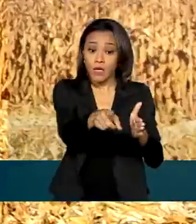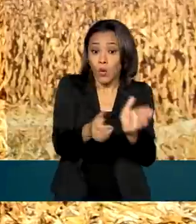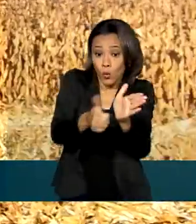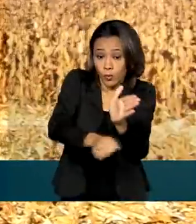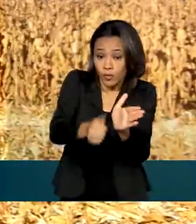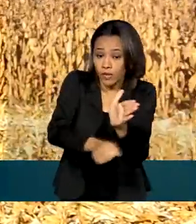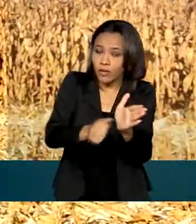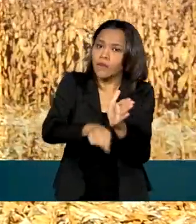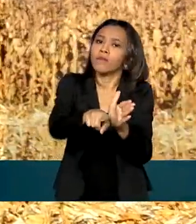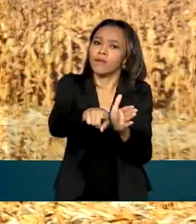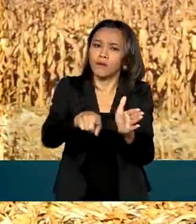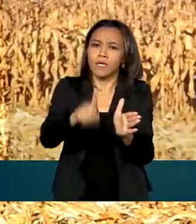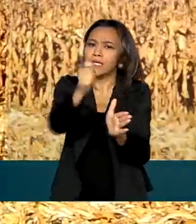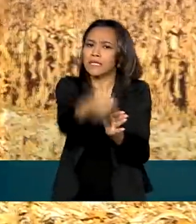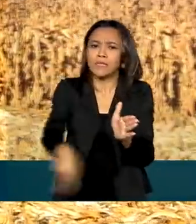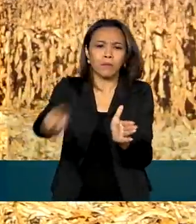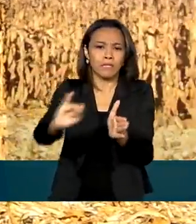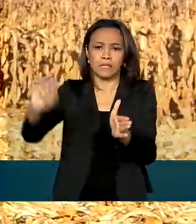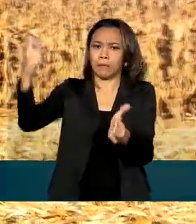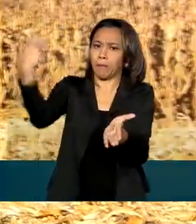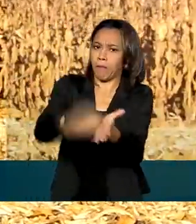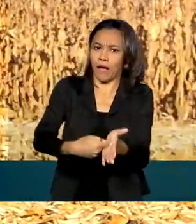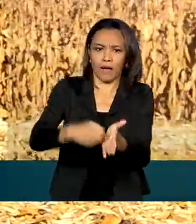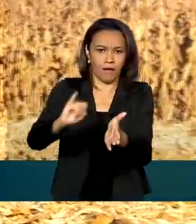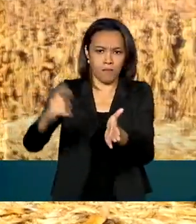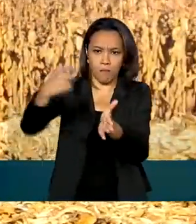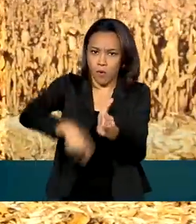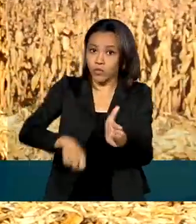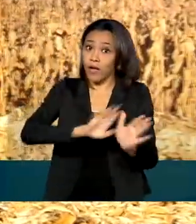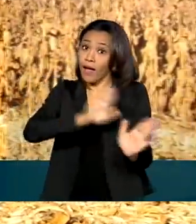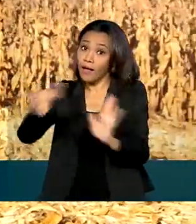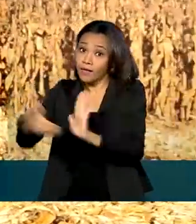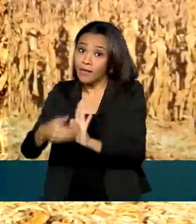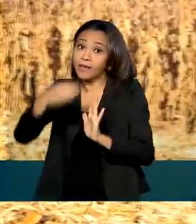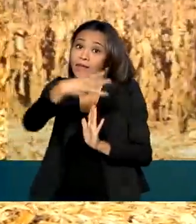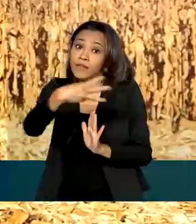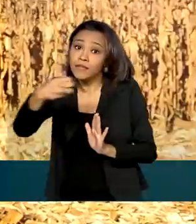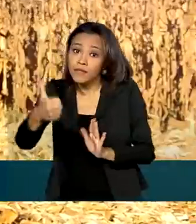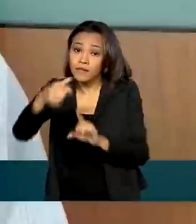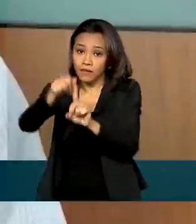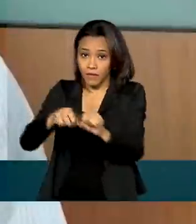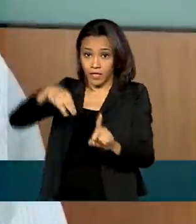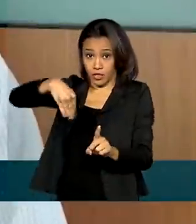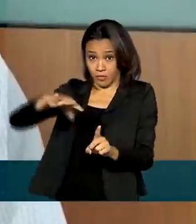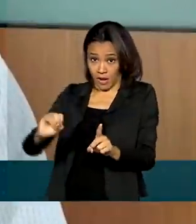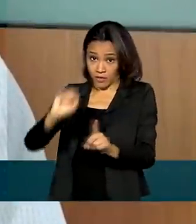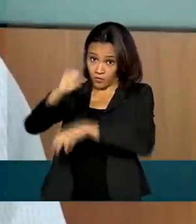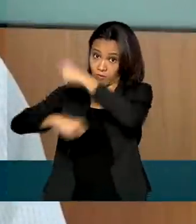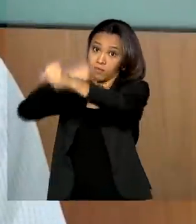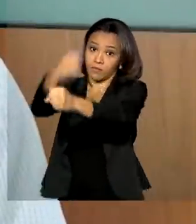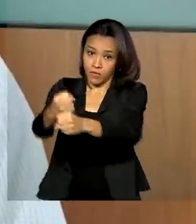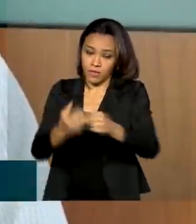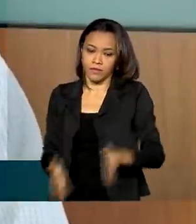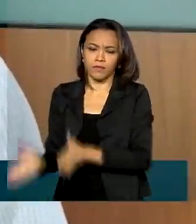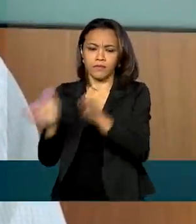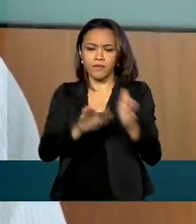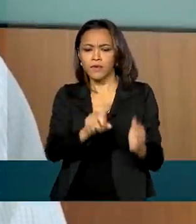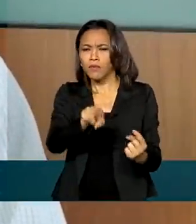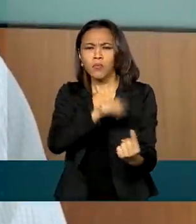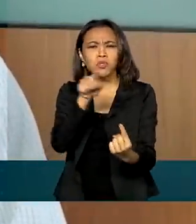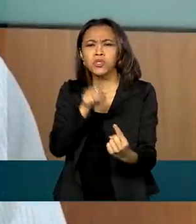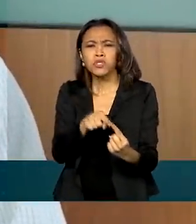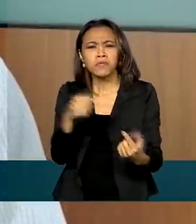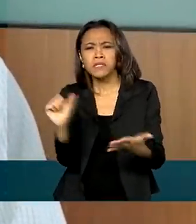brasileiras sem pagamento de imposto vão até 31 de março do ano que vem. O objetivo dessas medidas é